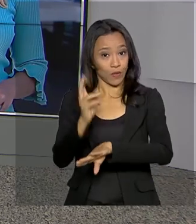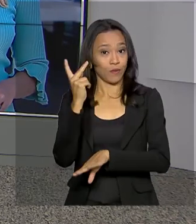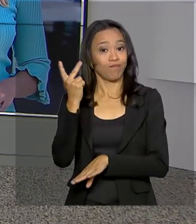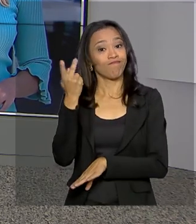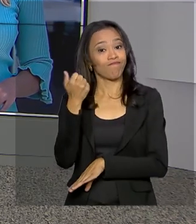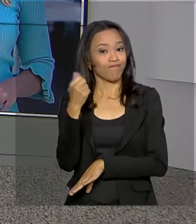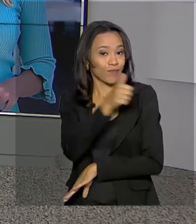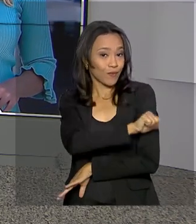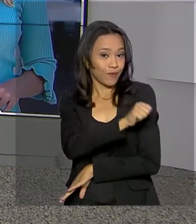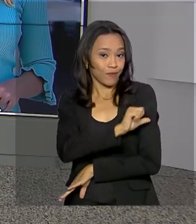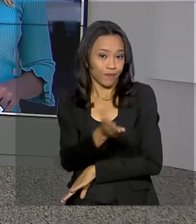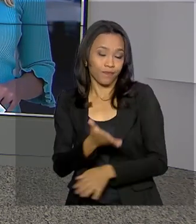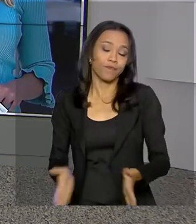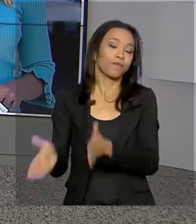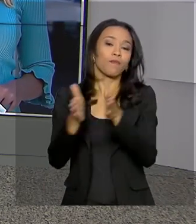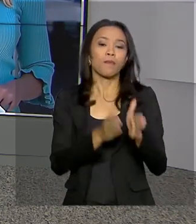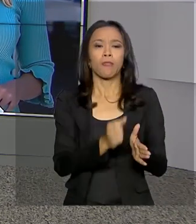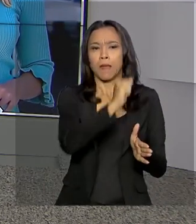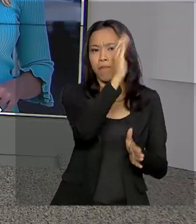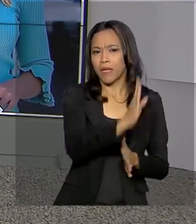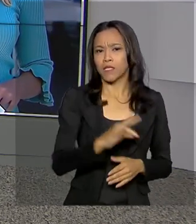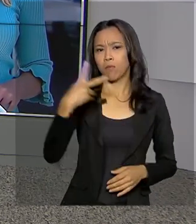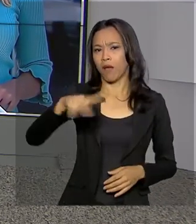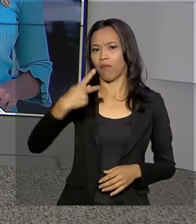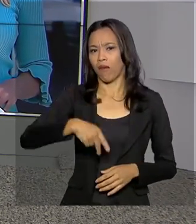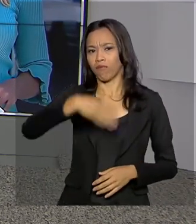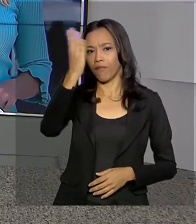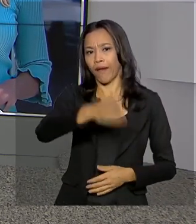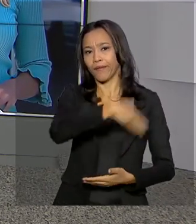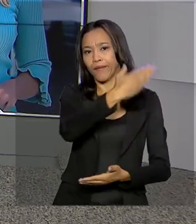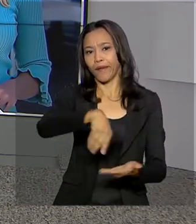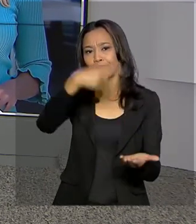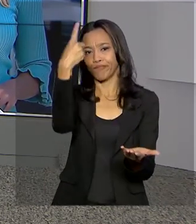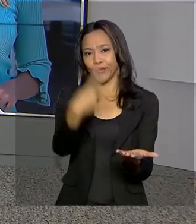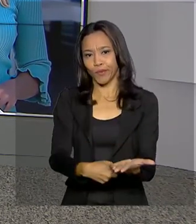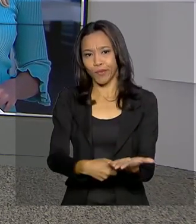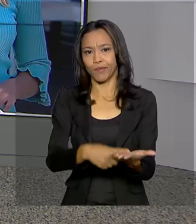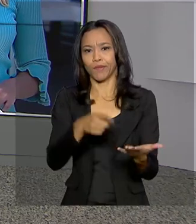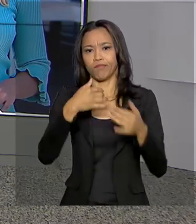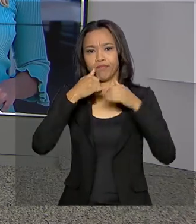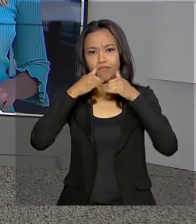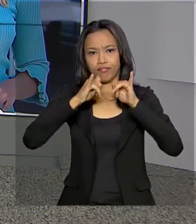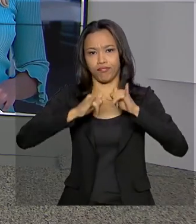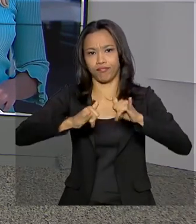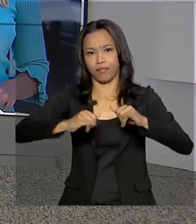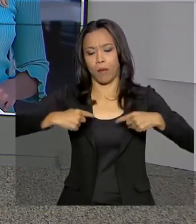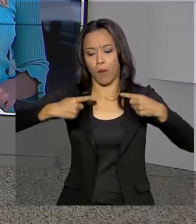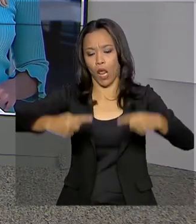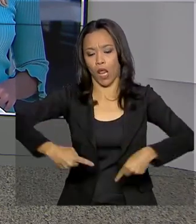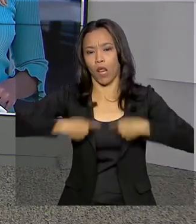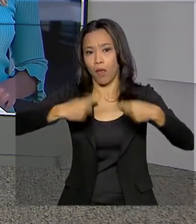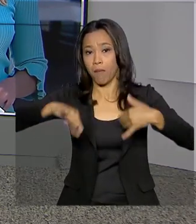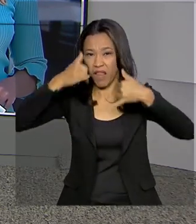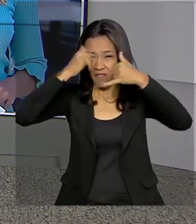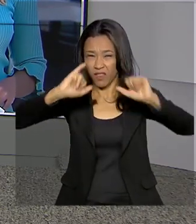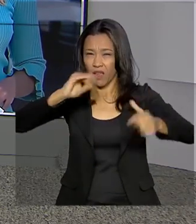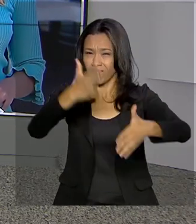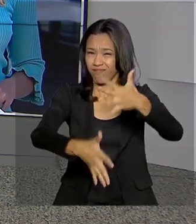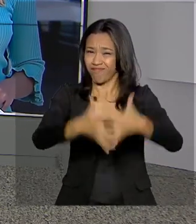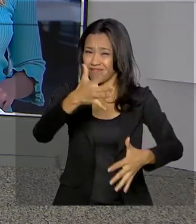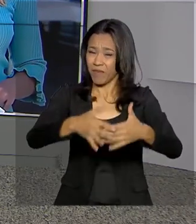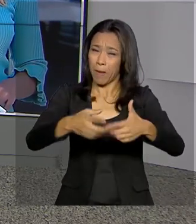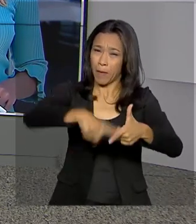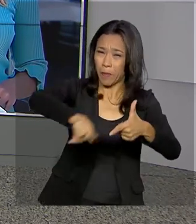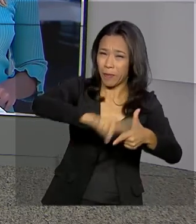E olha, Brasil e Paraguai anularam o acordo energético sobre Itaipu para evitar crise política no país vizinho. O documento será